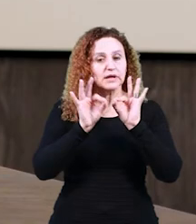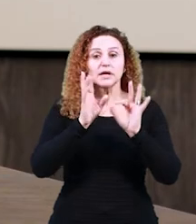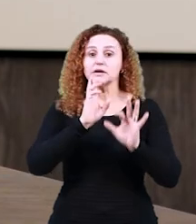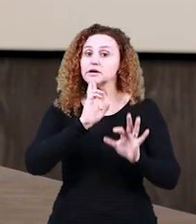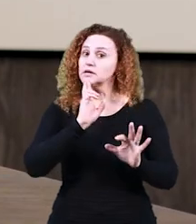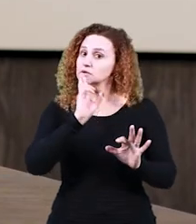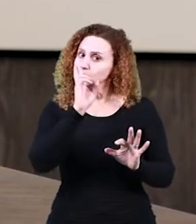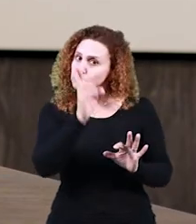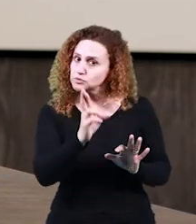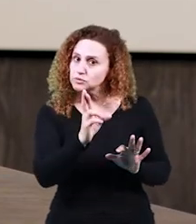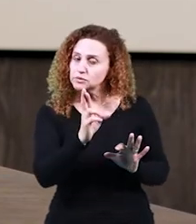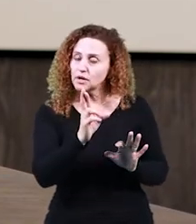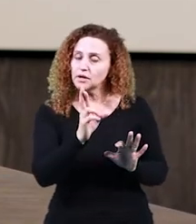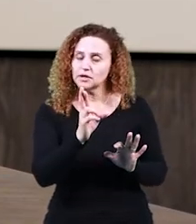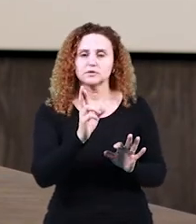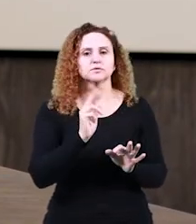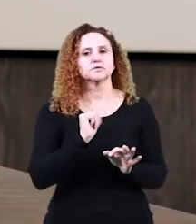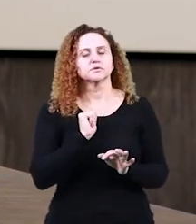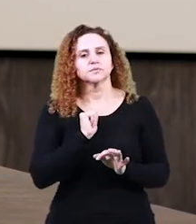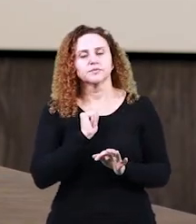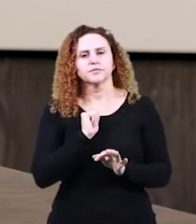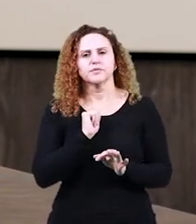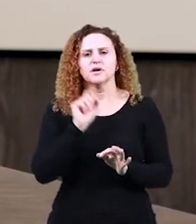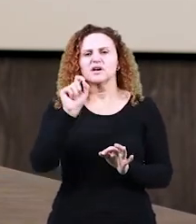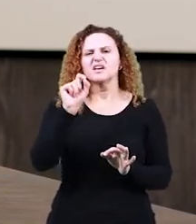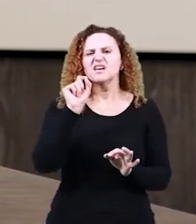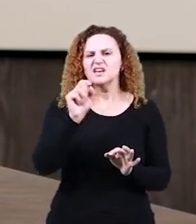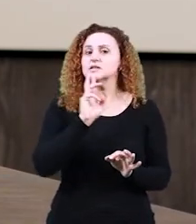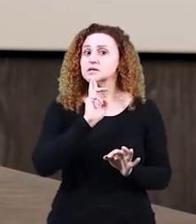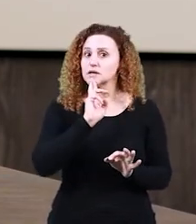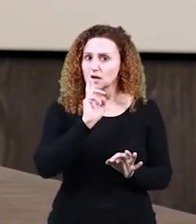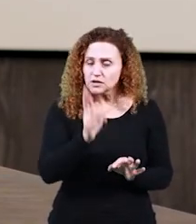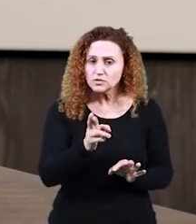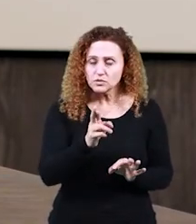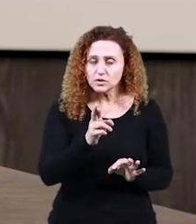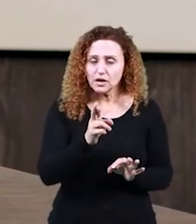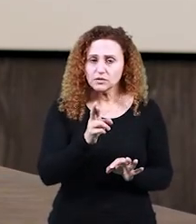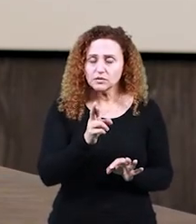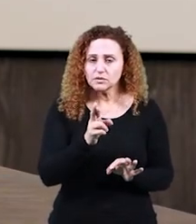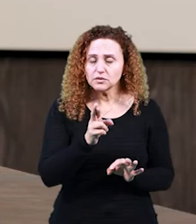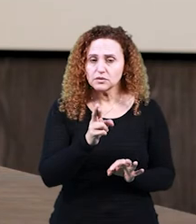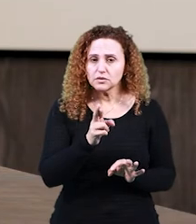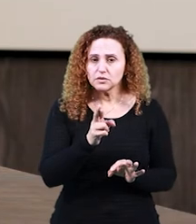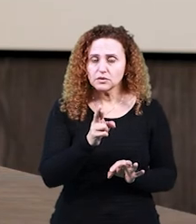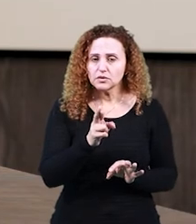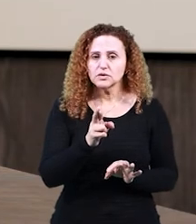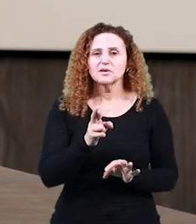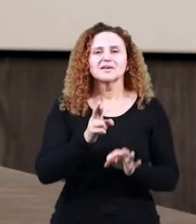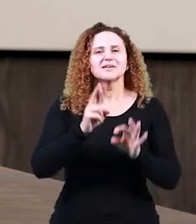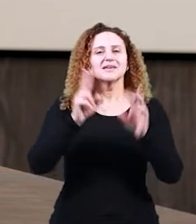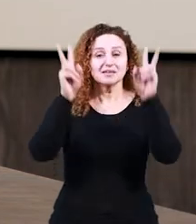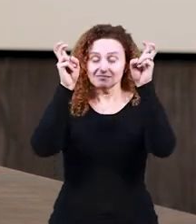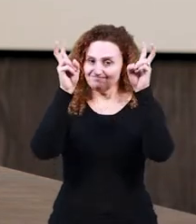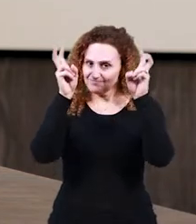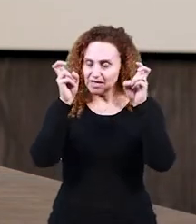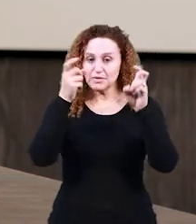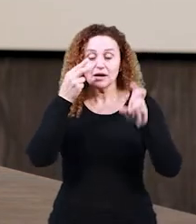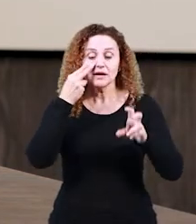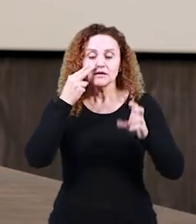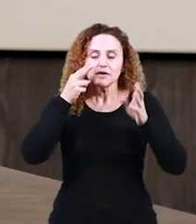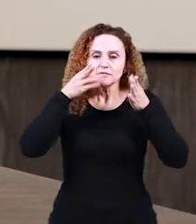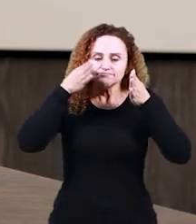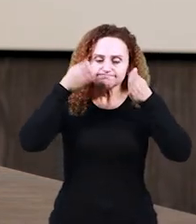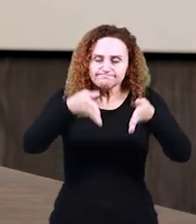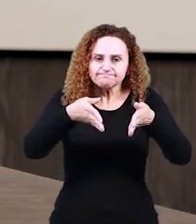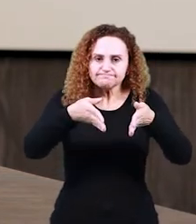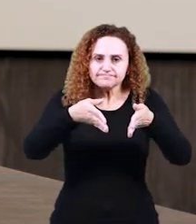então, resultados e é para esses resultados que o sociolinguista vai olhar, né?